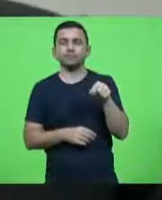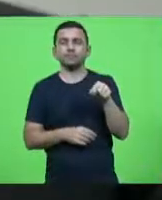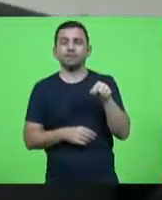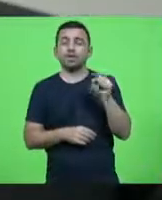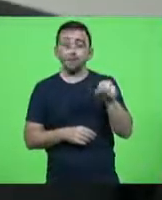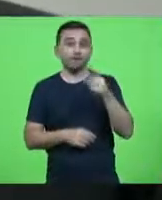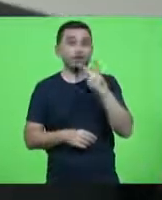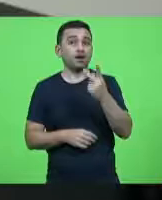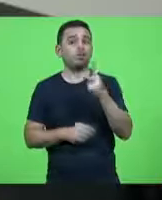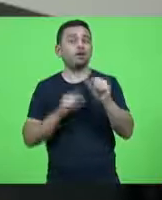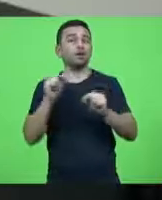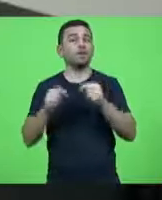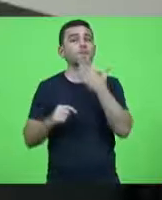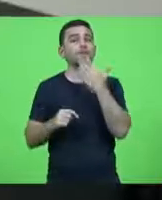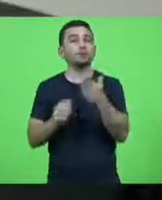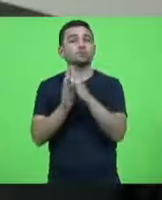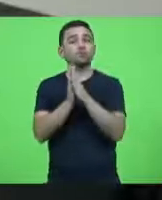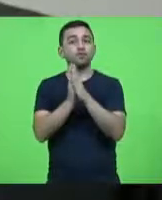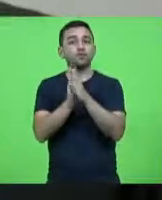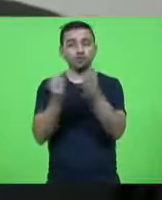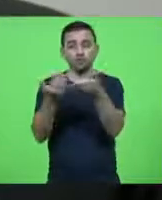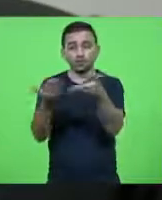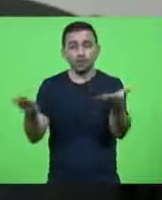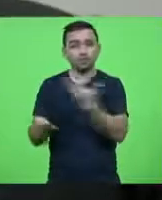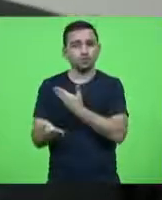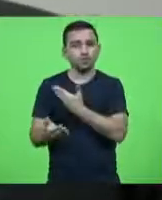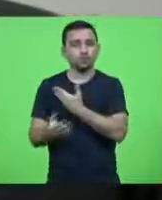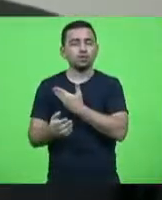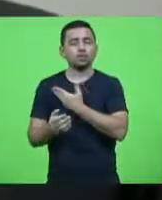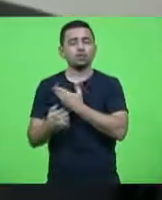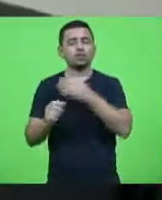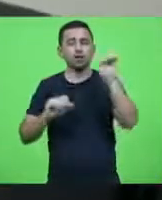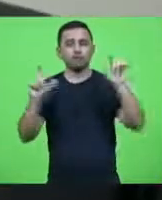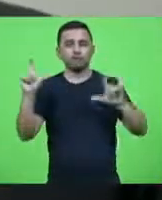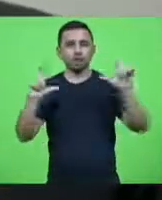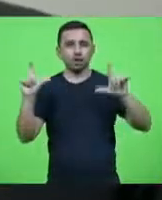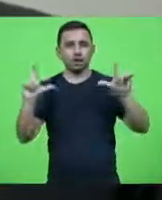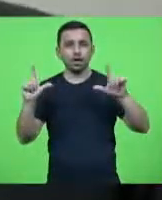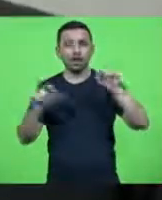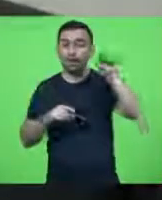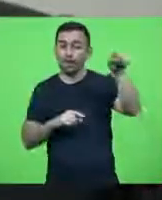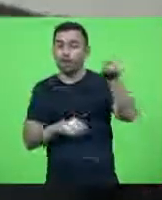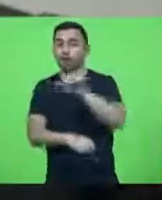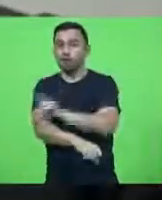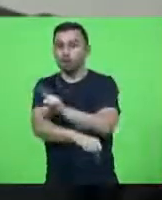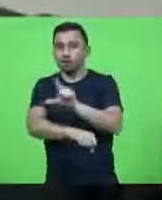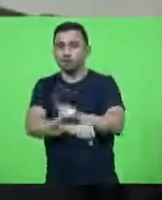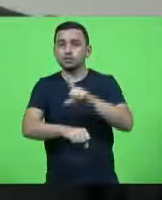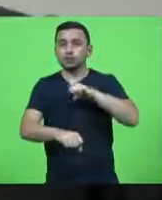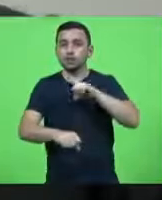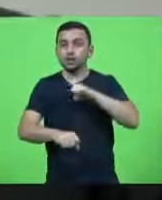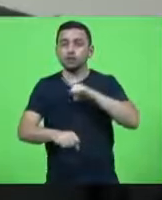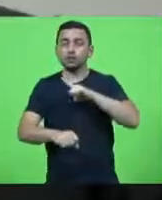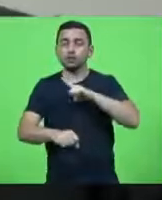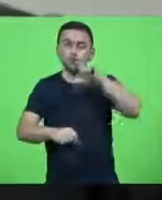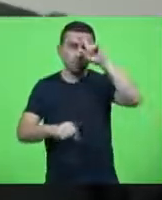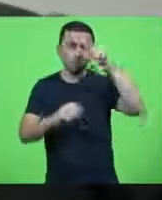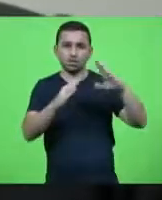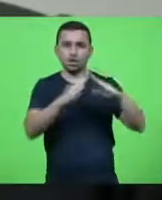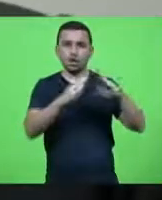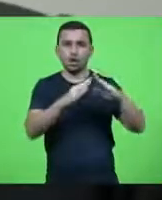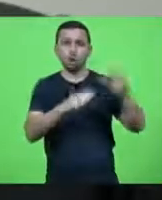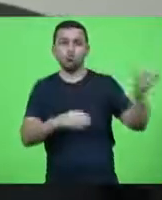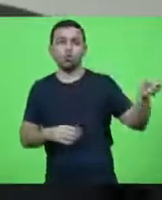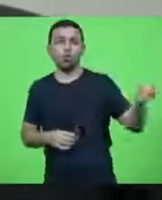apelo aos colegas de televisão contem que Lages tem um hospital inteiro novo